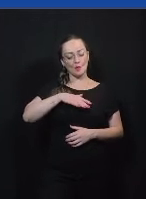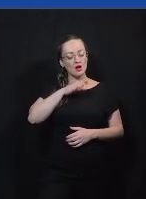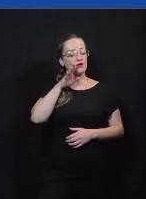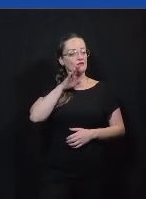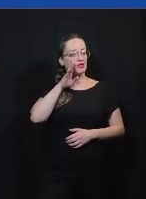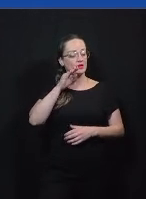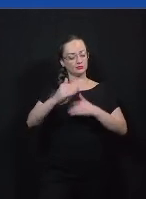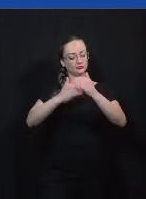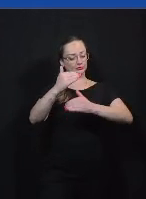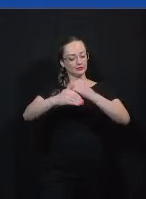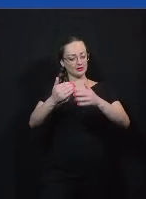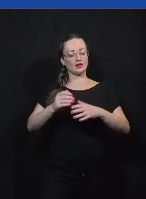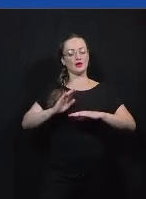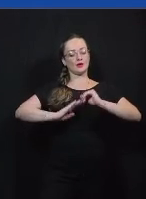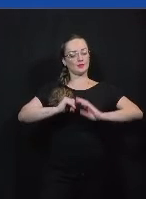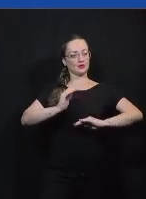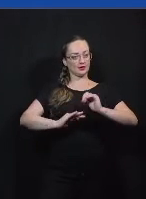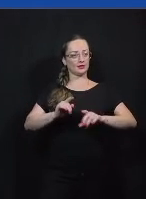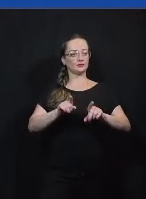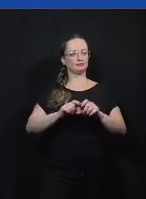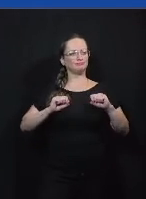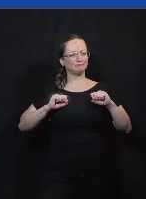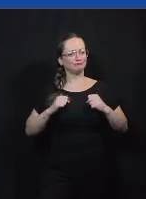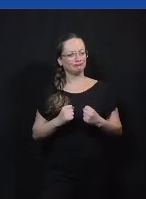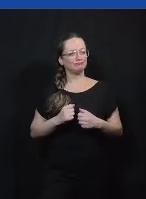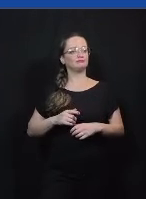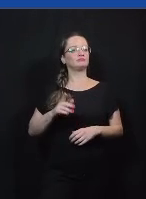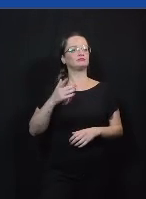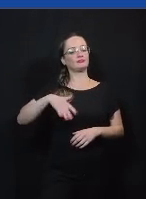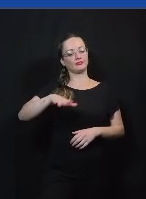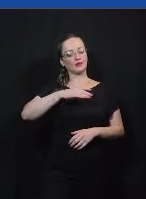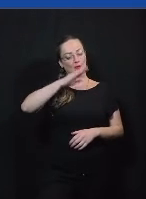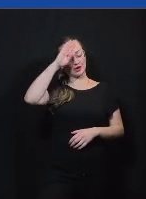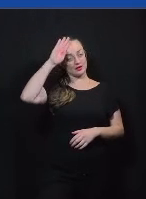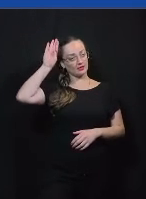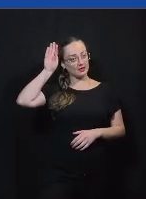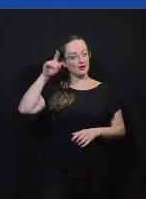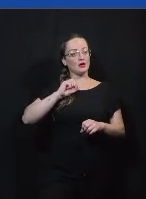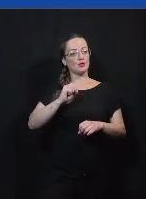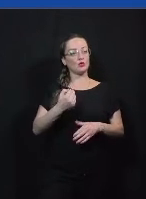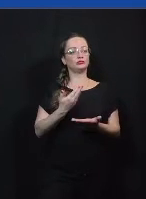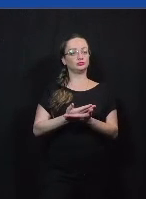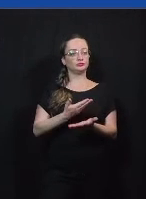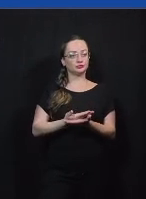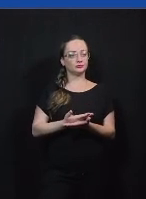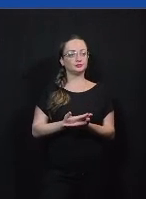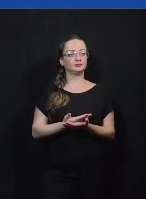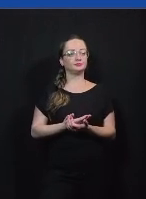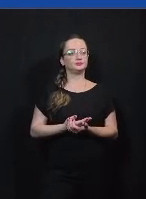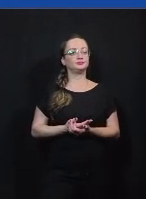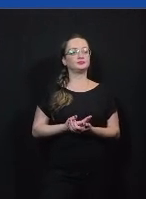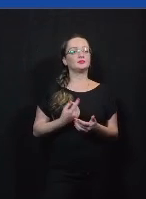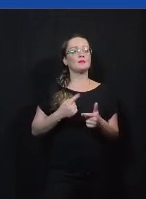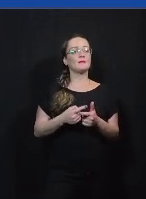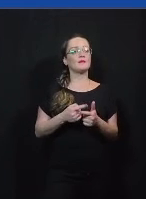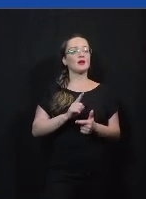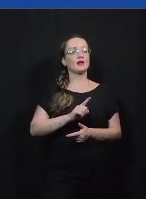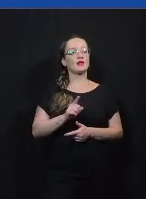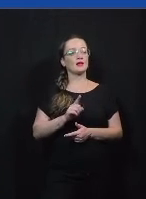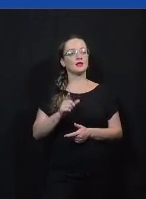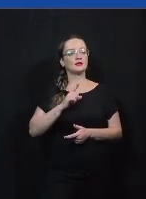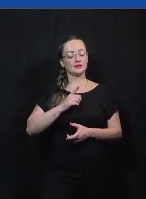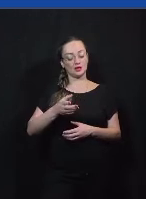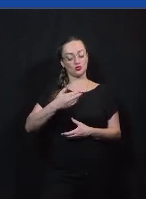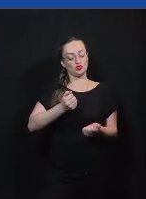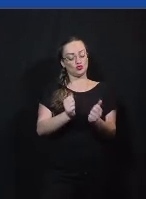você desenvolver essa habilidade que é bem chave não só no meio acadêmico ou estudantil mas também na vida profissional porque eles estão no meio de amigos